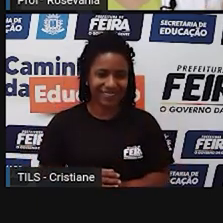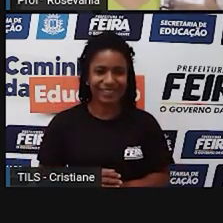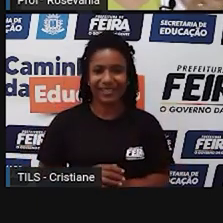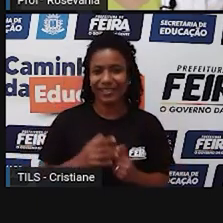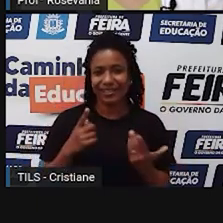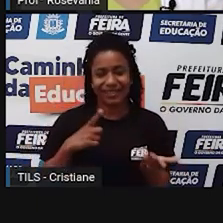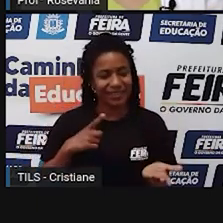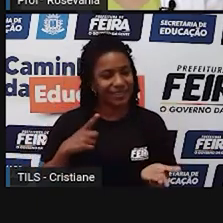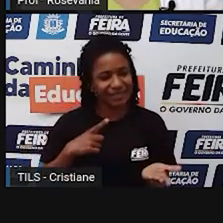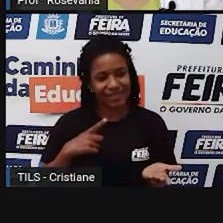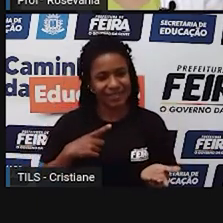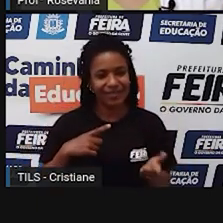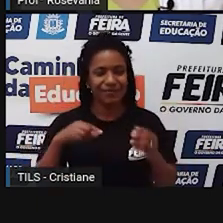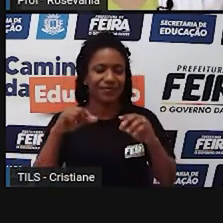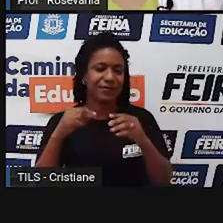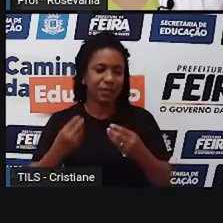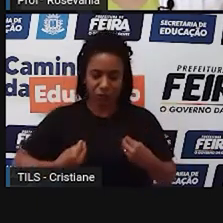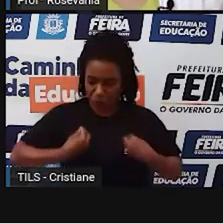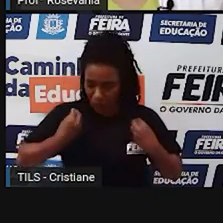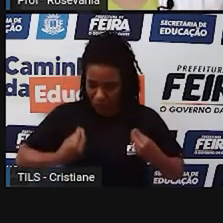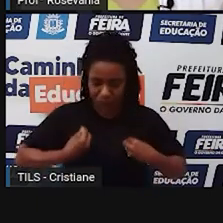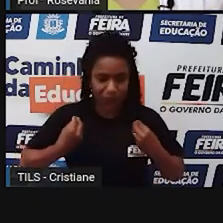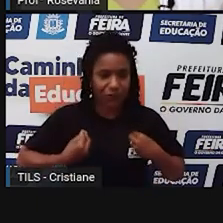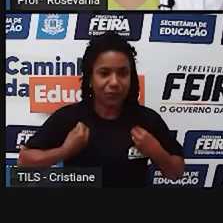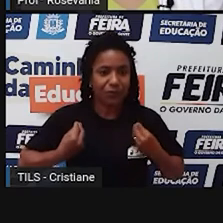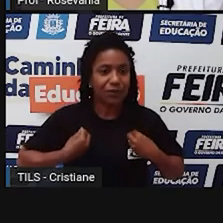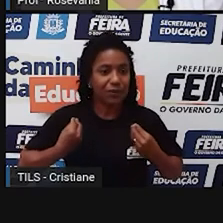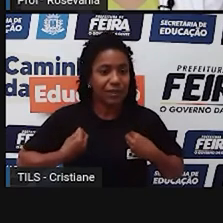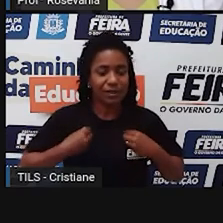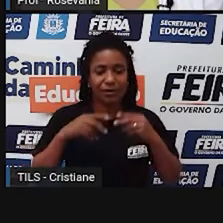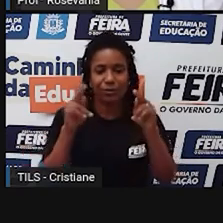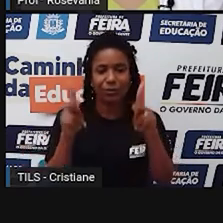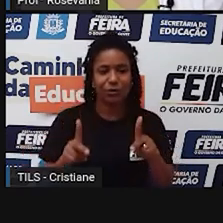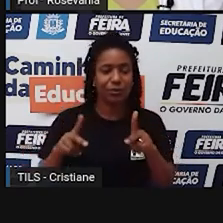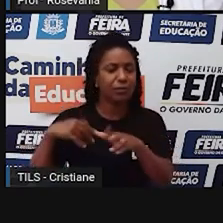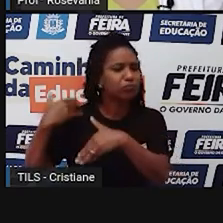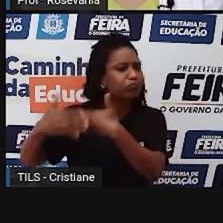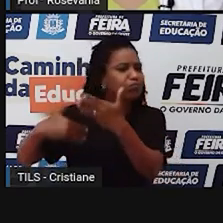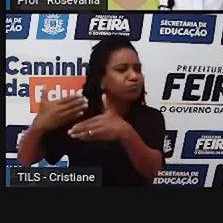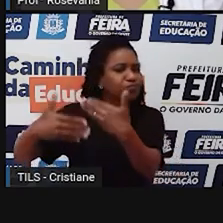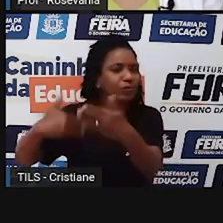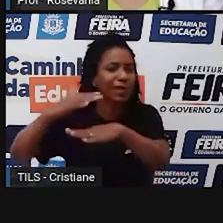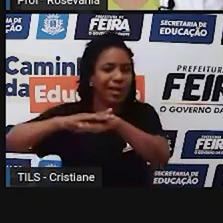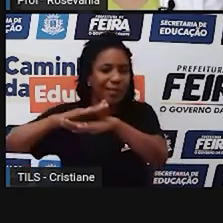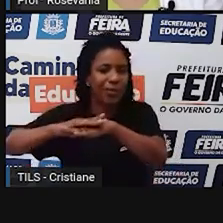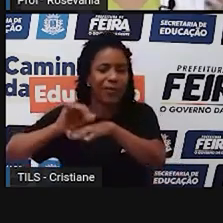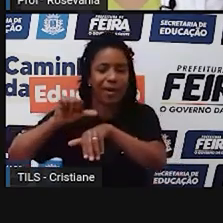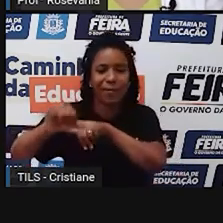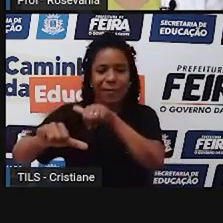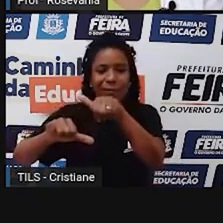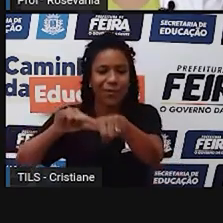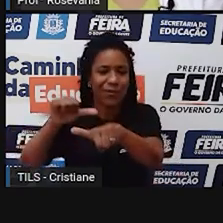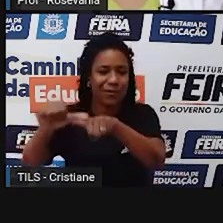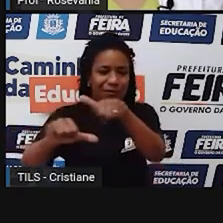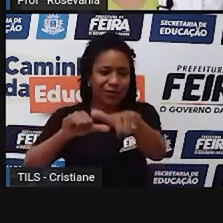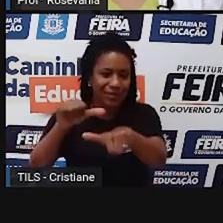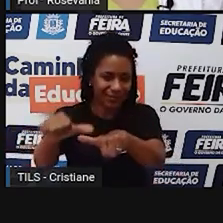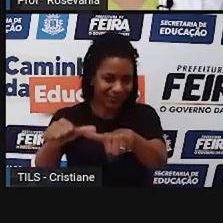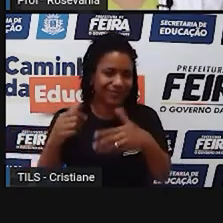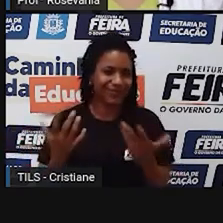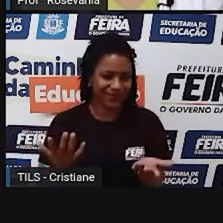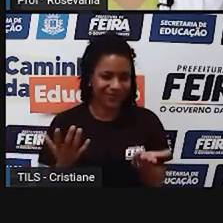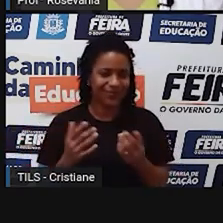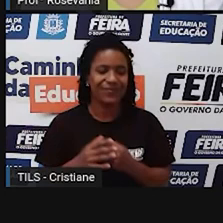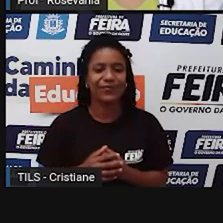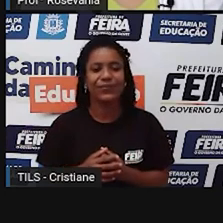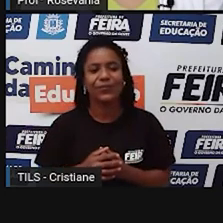coisas que a gente mesmo, né, já veio fazendo aí ao longo do tempo, né, é o homem que vai fazer aquela distribuição.